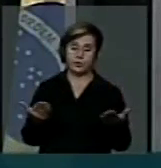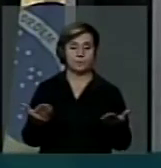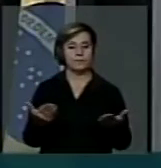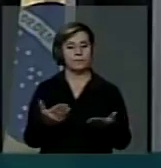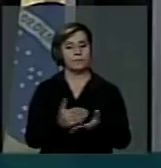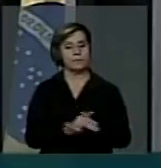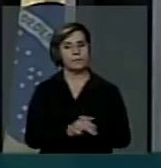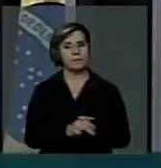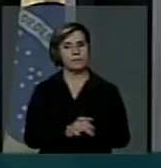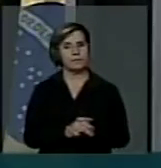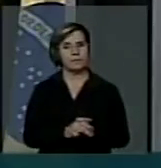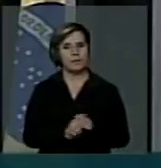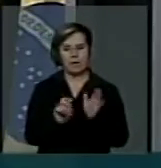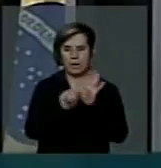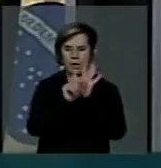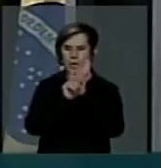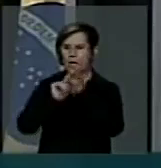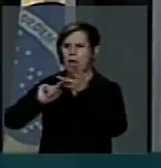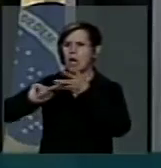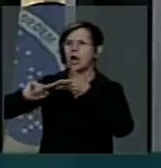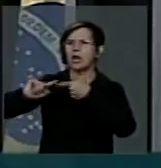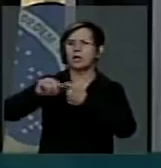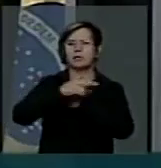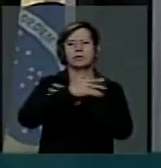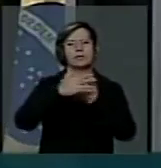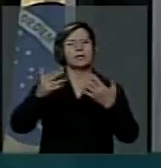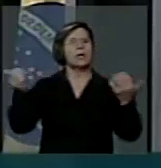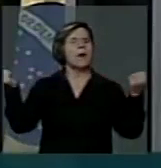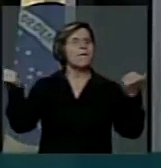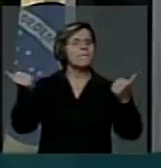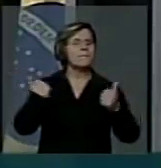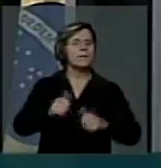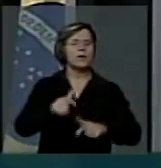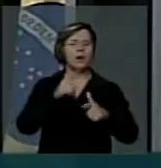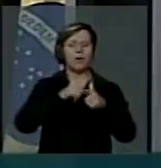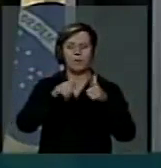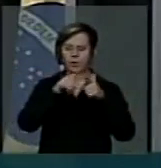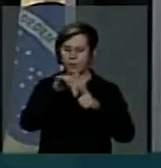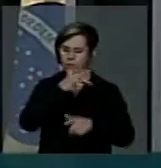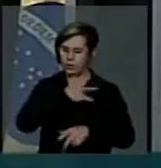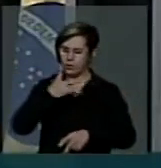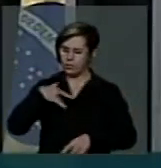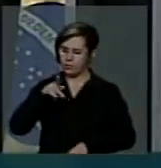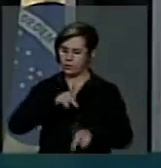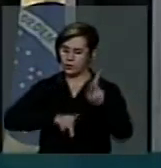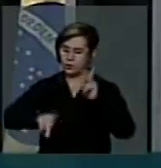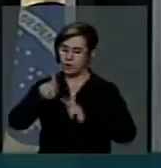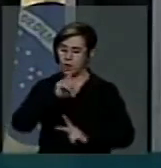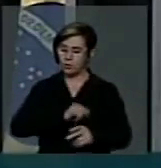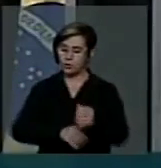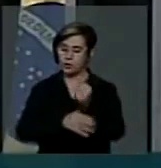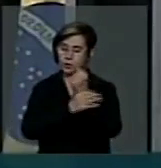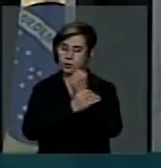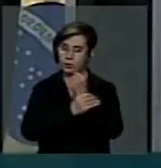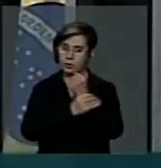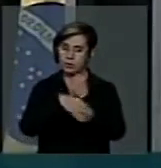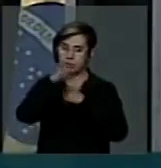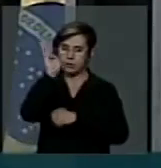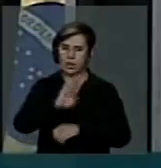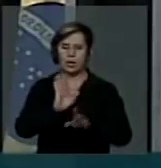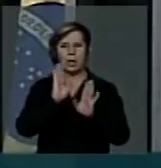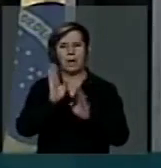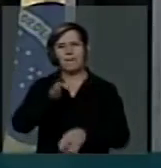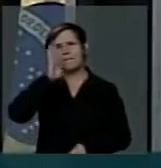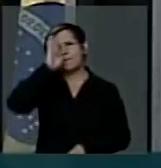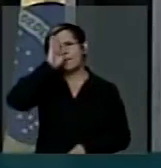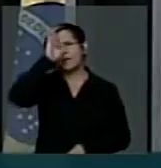deputados, as drogas constituem o mais grave problema de saúde pública e segurança do Brasil. Já é a principal